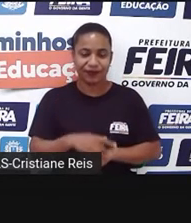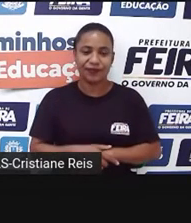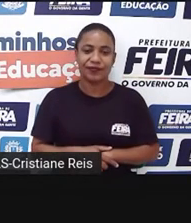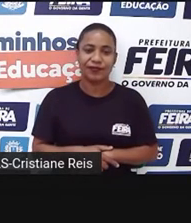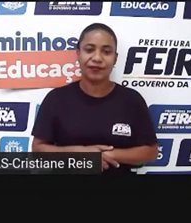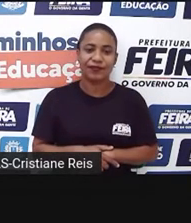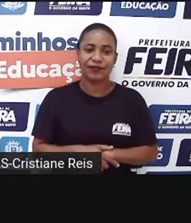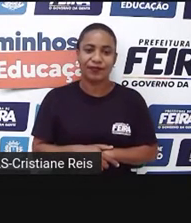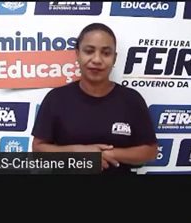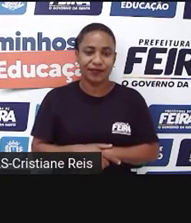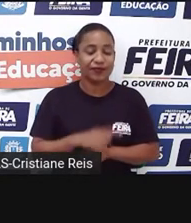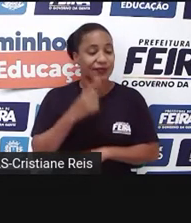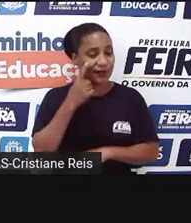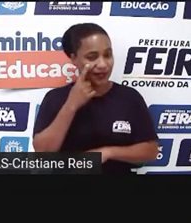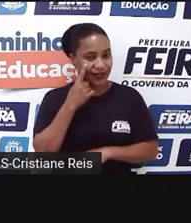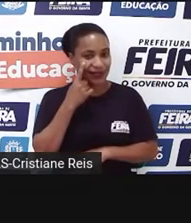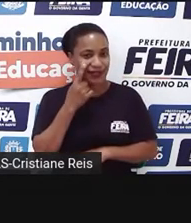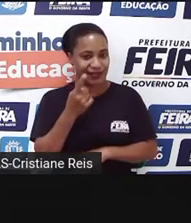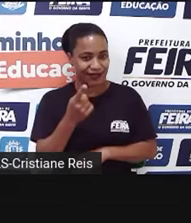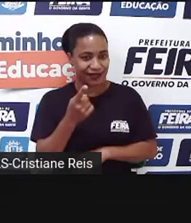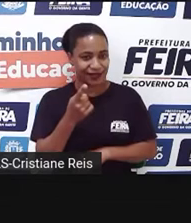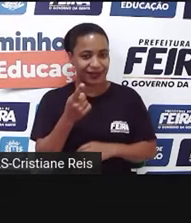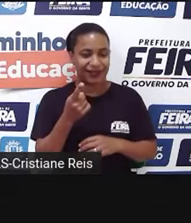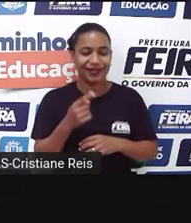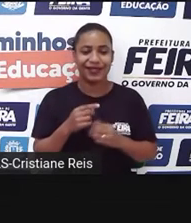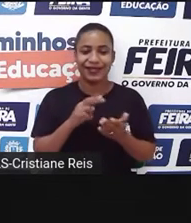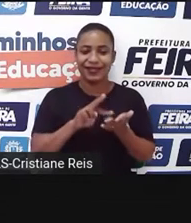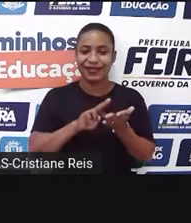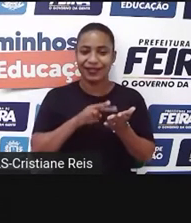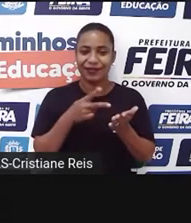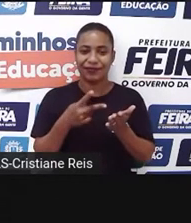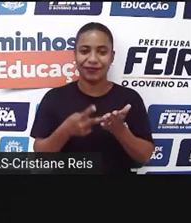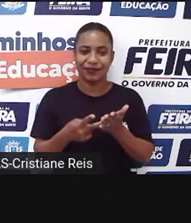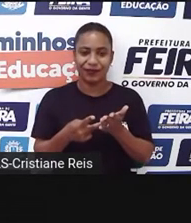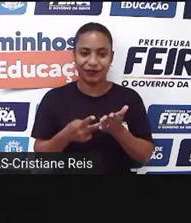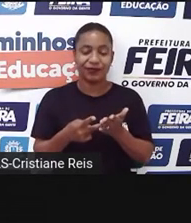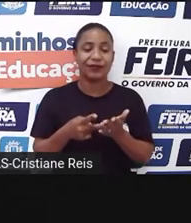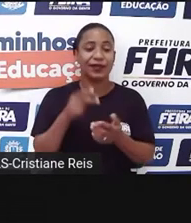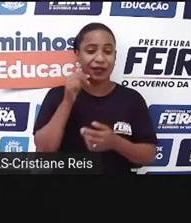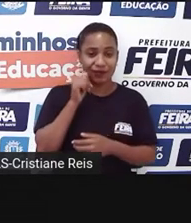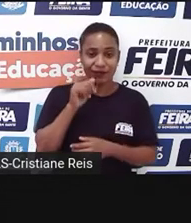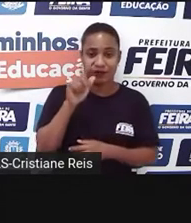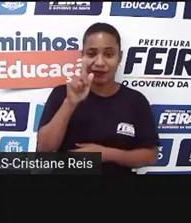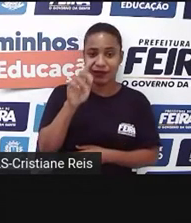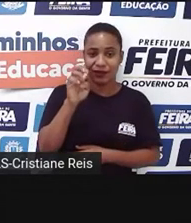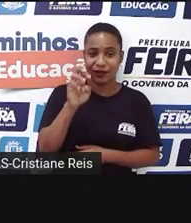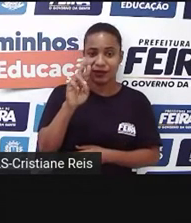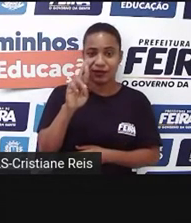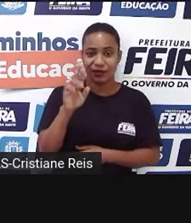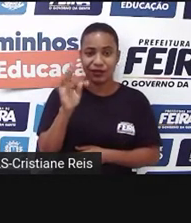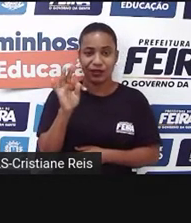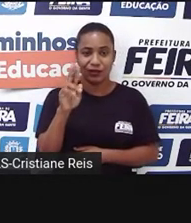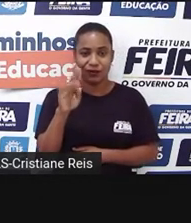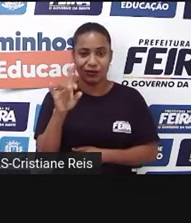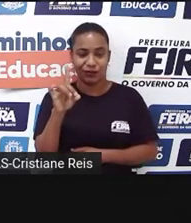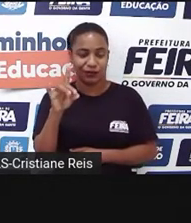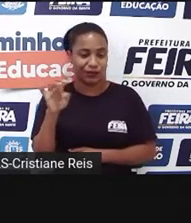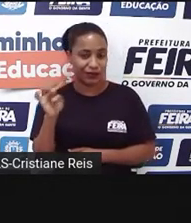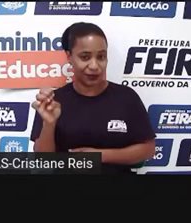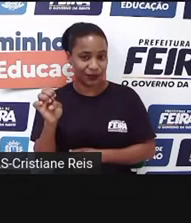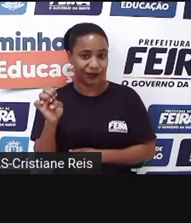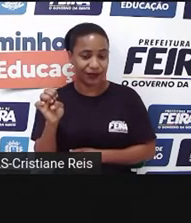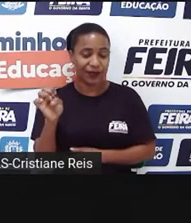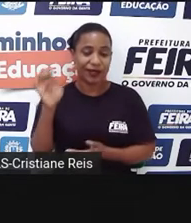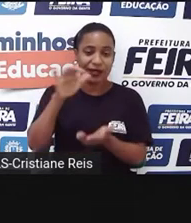Gertrude married her brother-in-law. Então, Gertrude, que é a mãe de Hamlet, ela